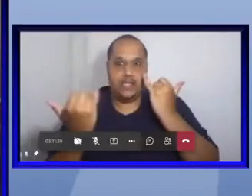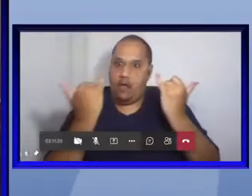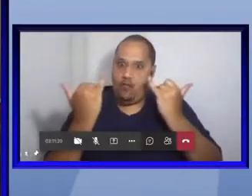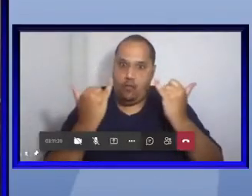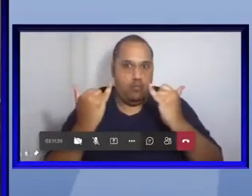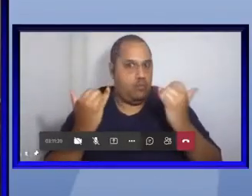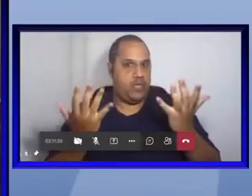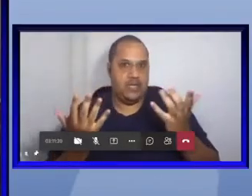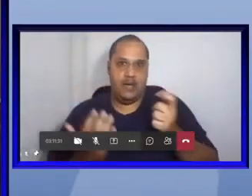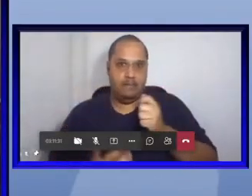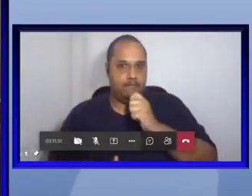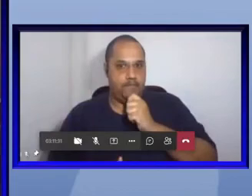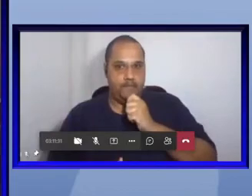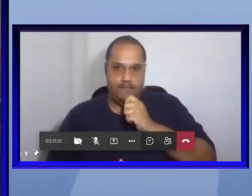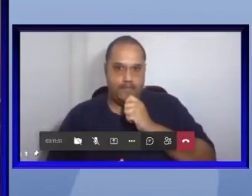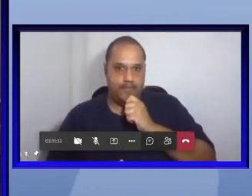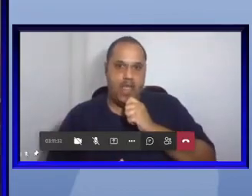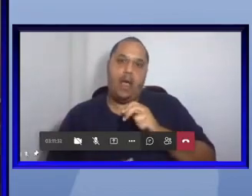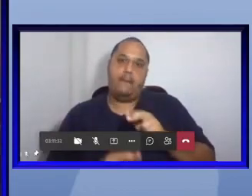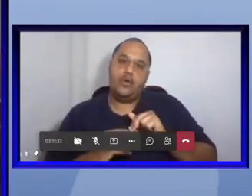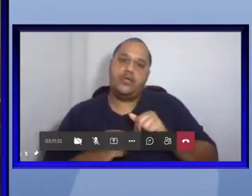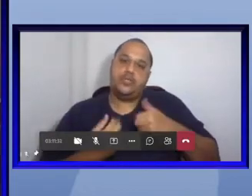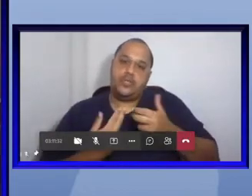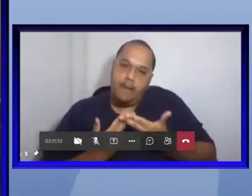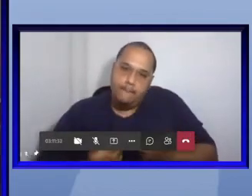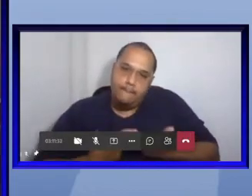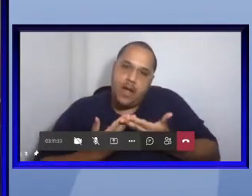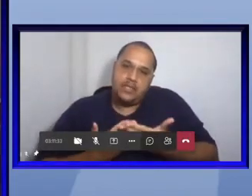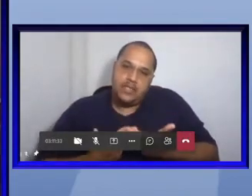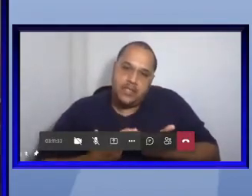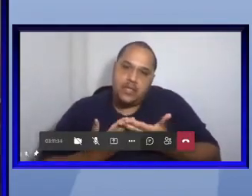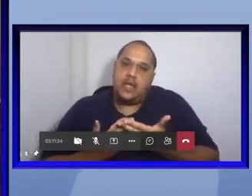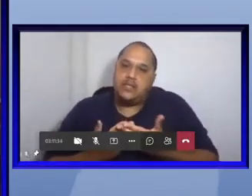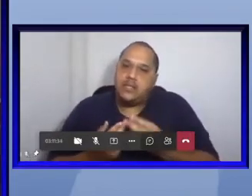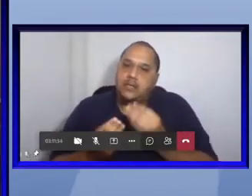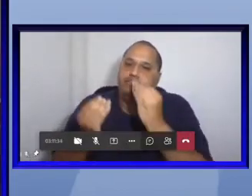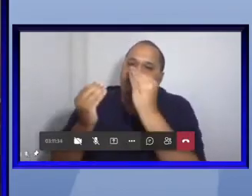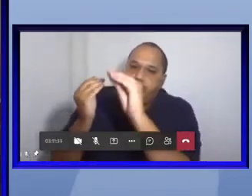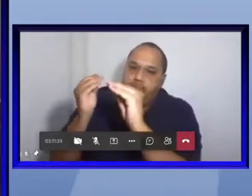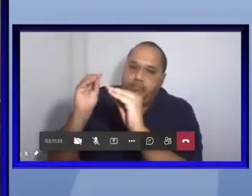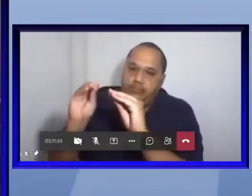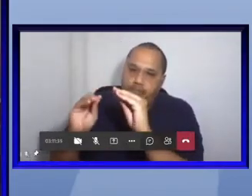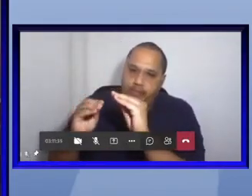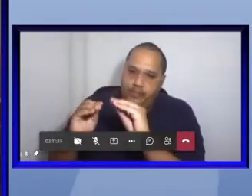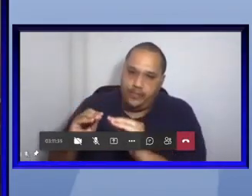paciência e paulatinamente as informações vão sendo o mais completa possível